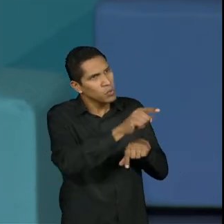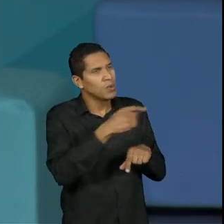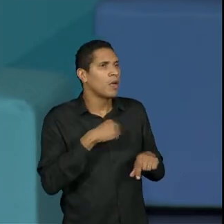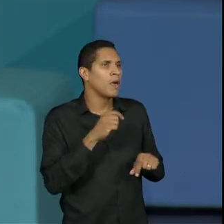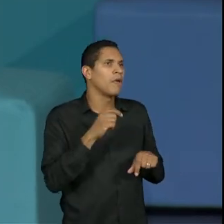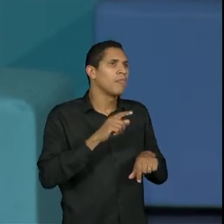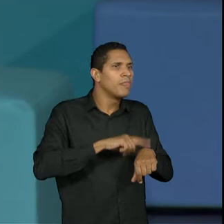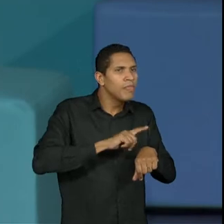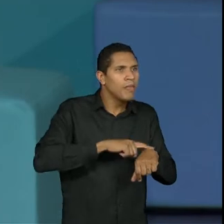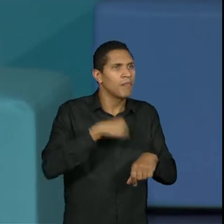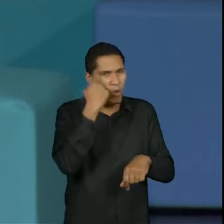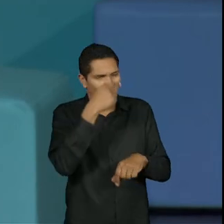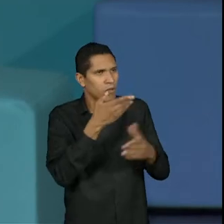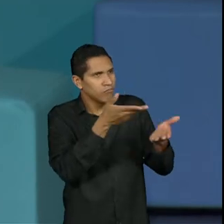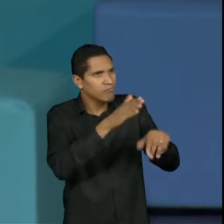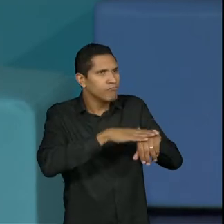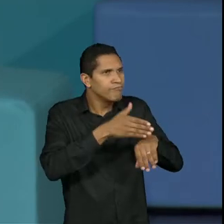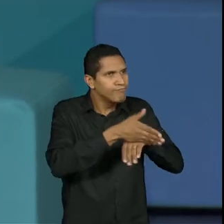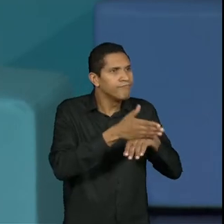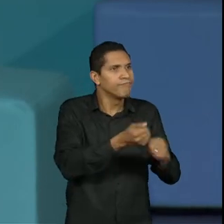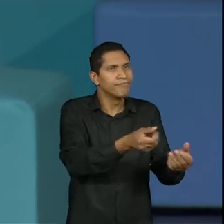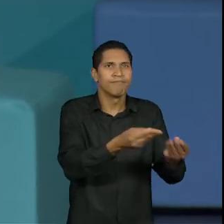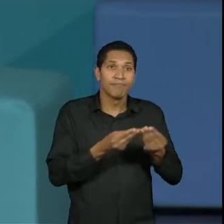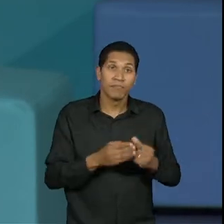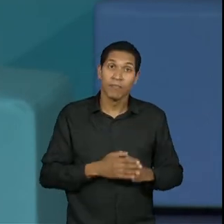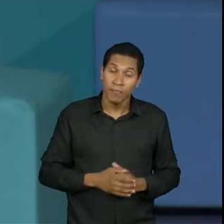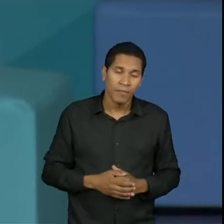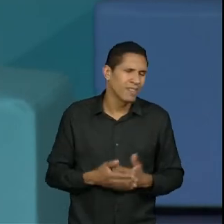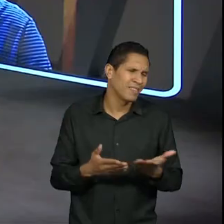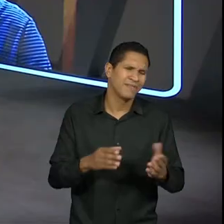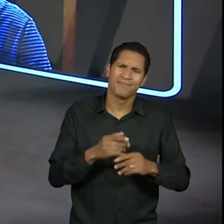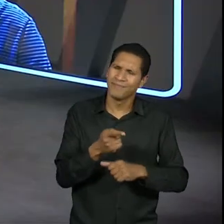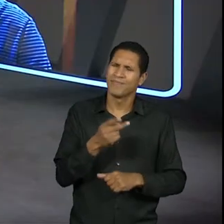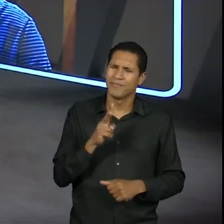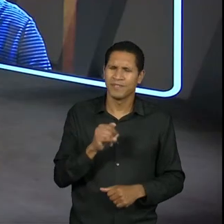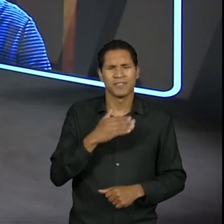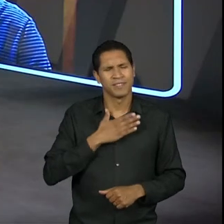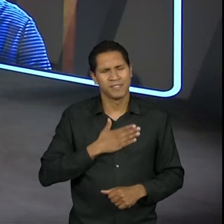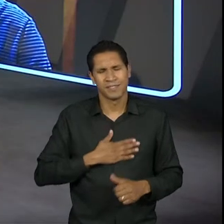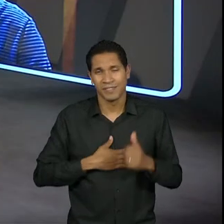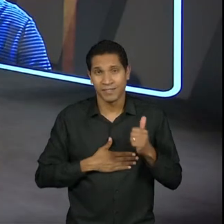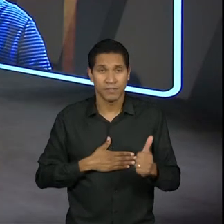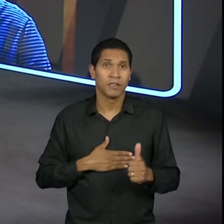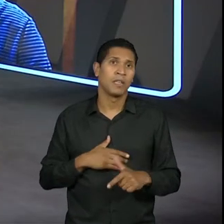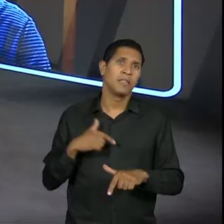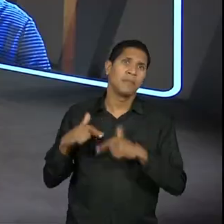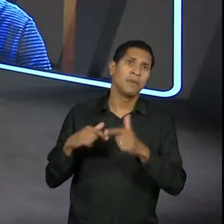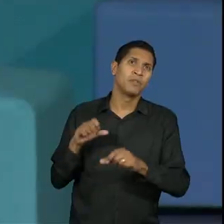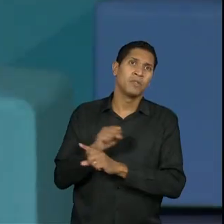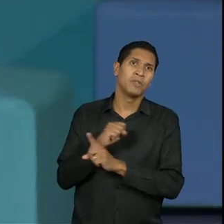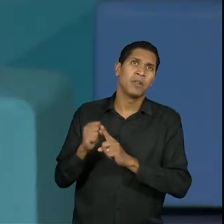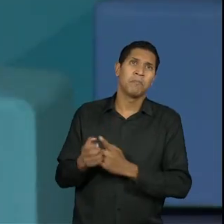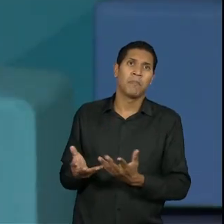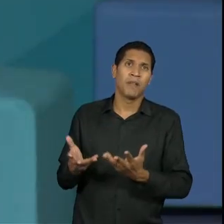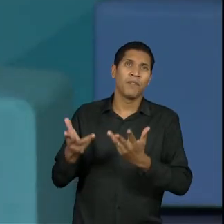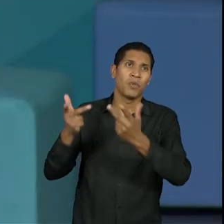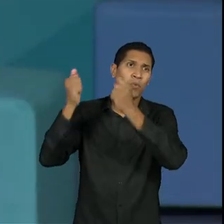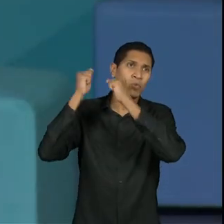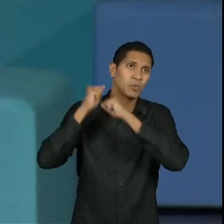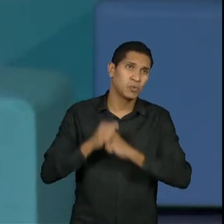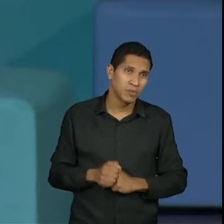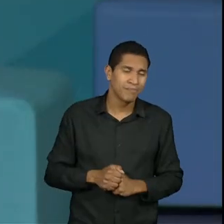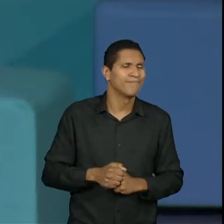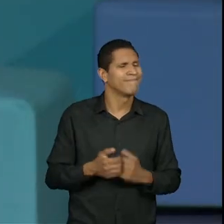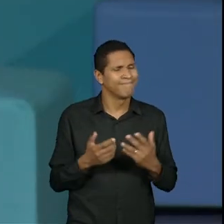retroativas também, a data que você ingressou na Univesp, isso vai ser muito tranquilo. Gente, trabalho social é maravilhoso, tá? Tem